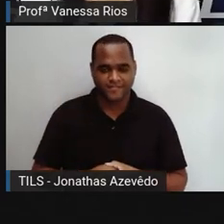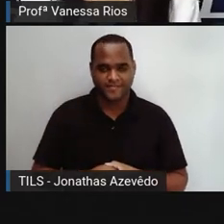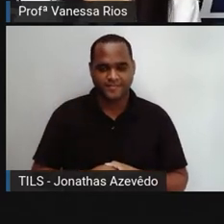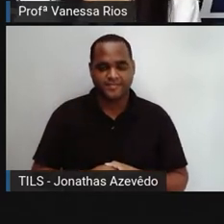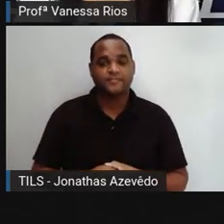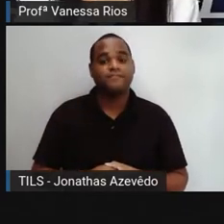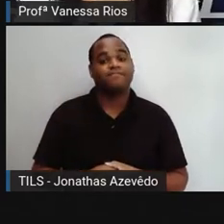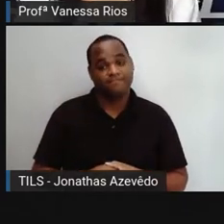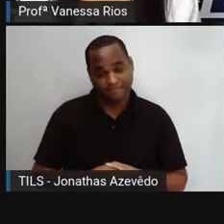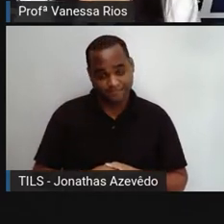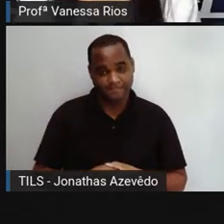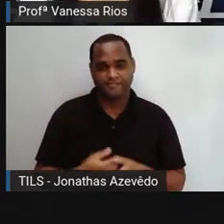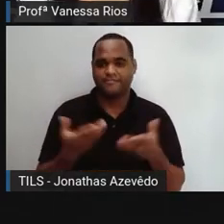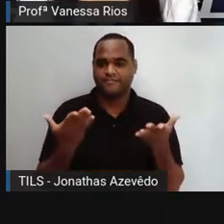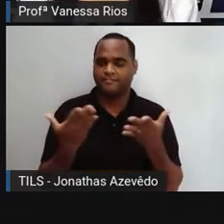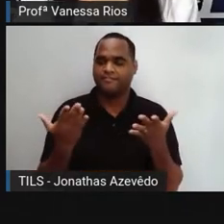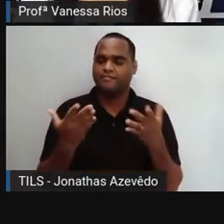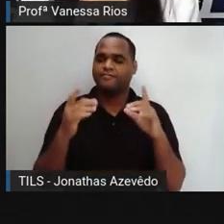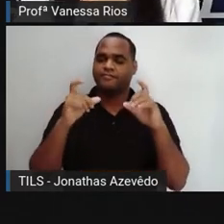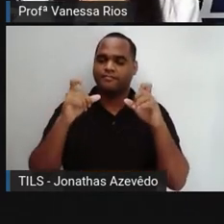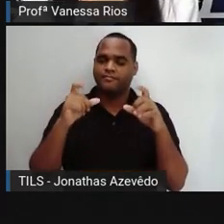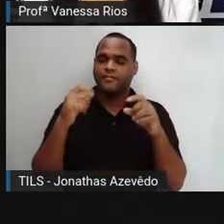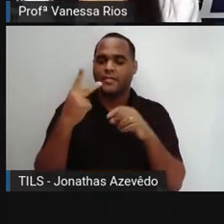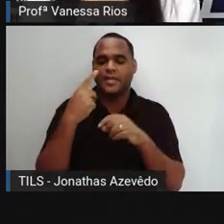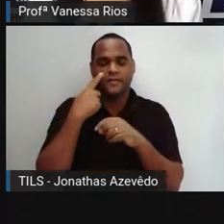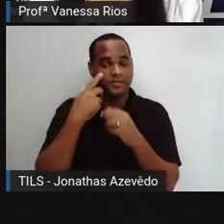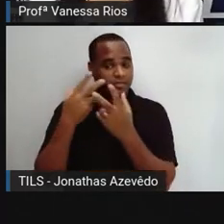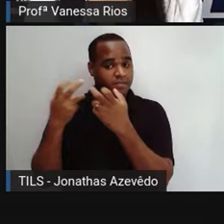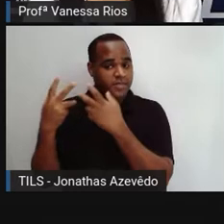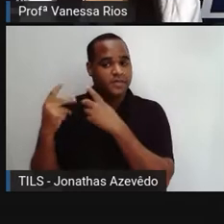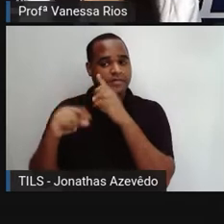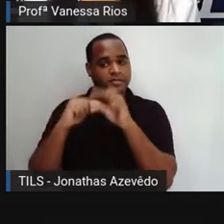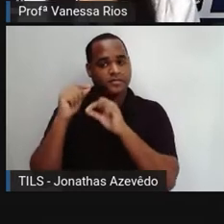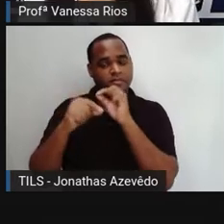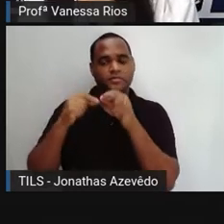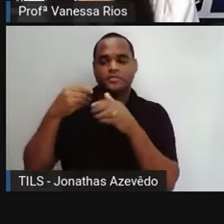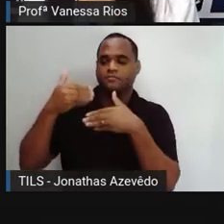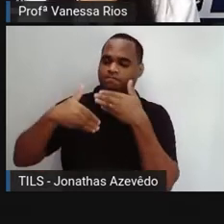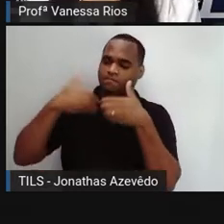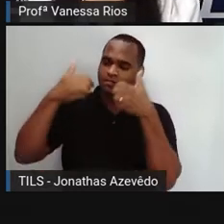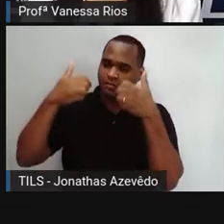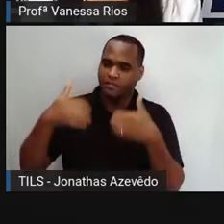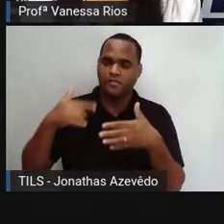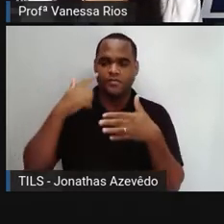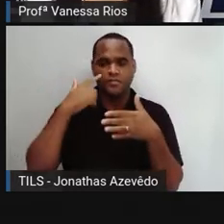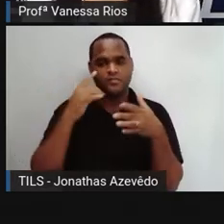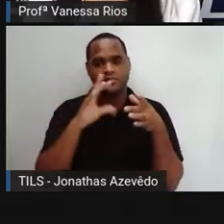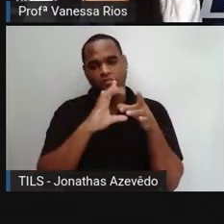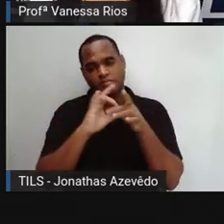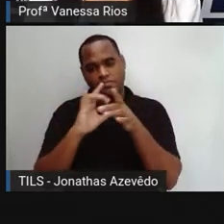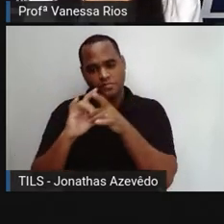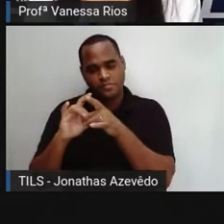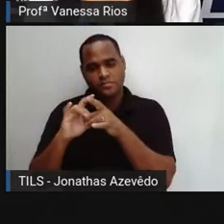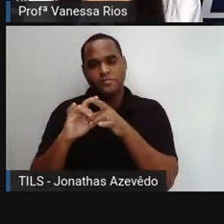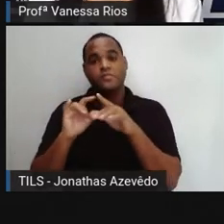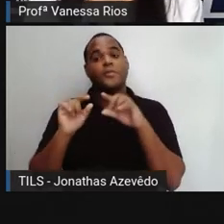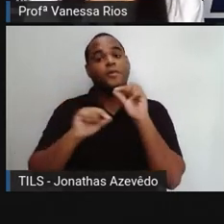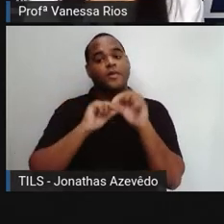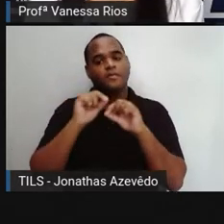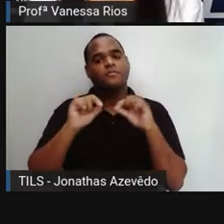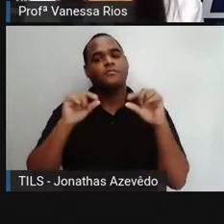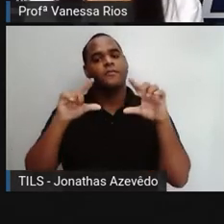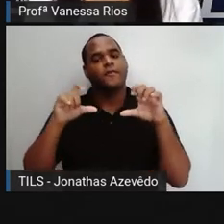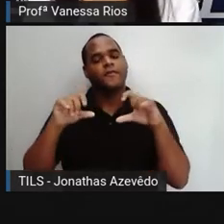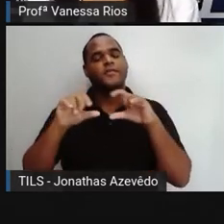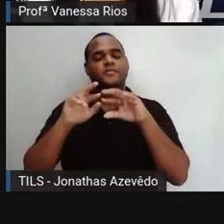E aí a fotografia, como a gente observou, percorreu um caminho em relação às máquinas